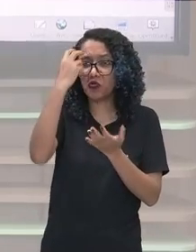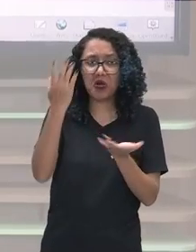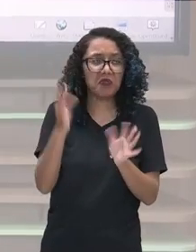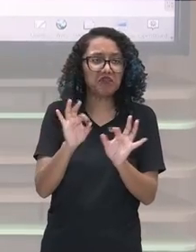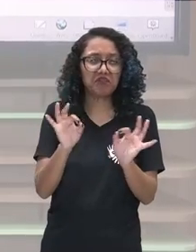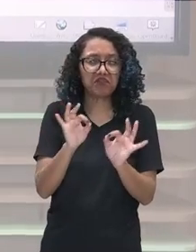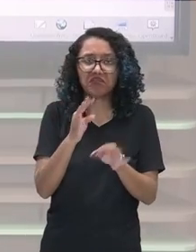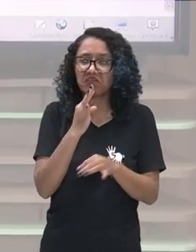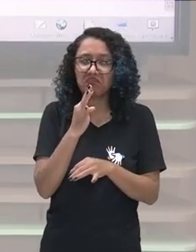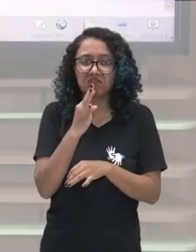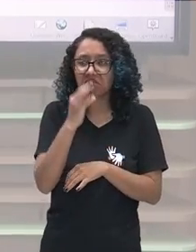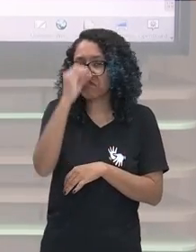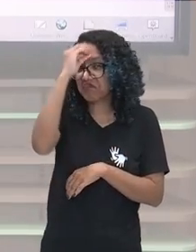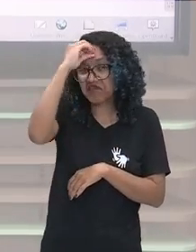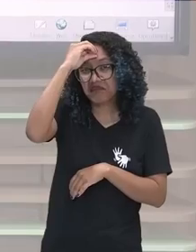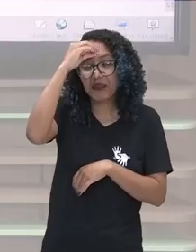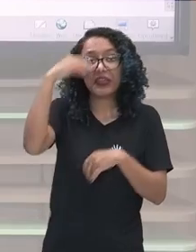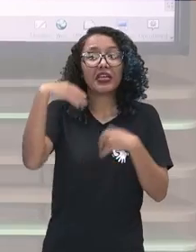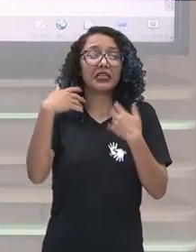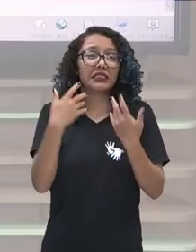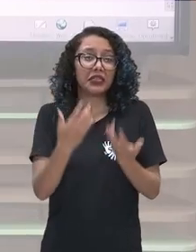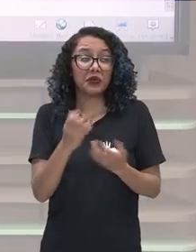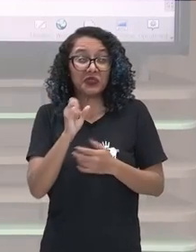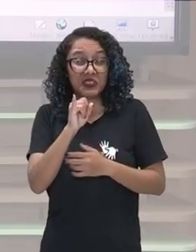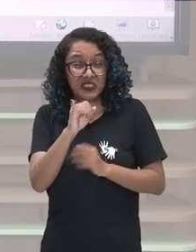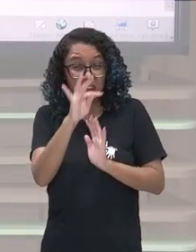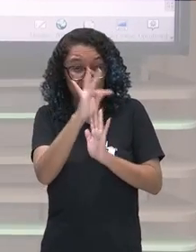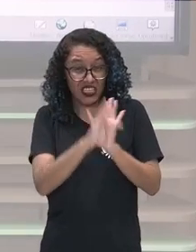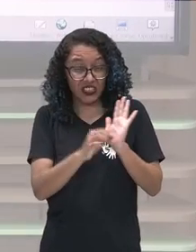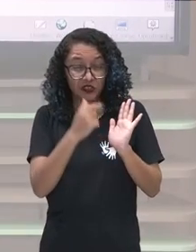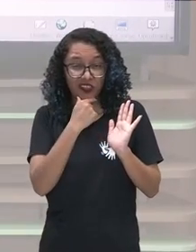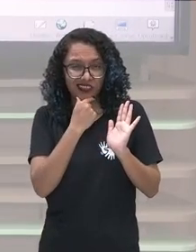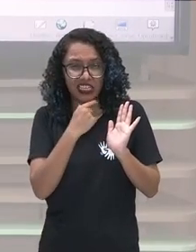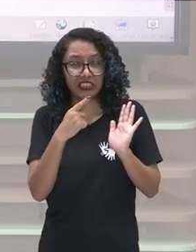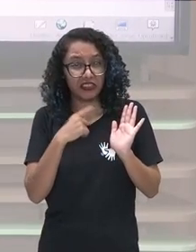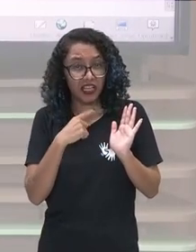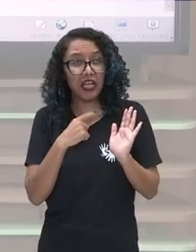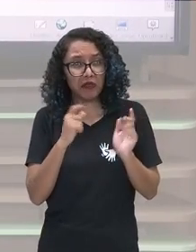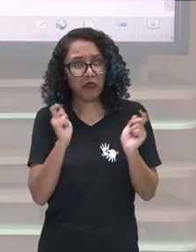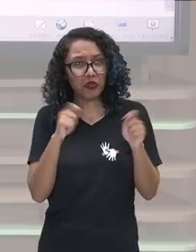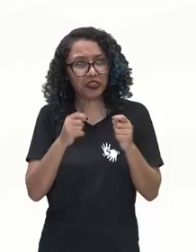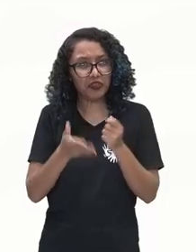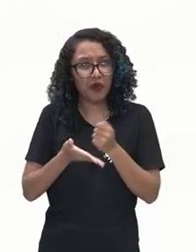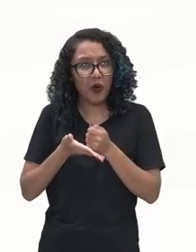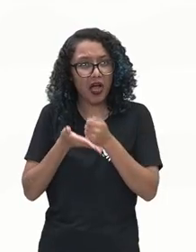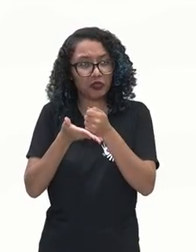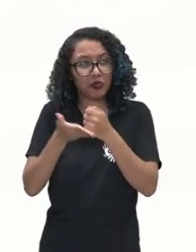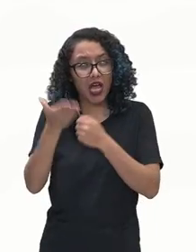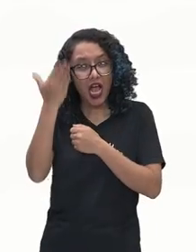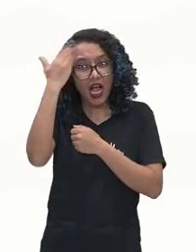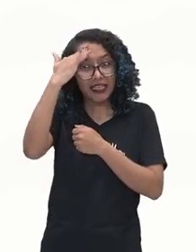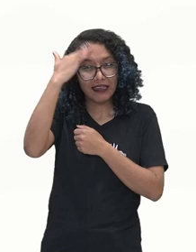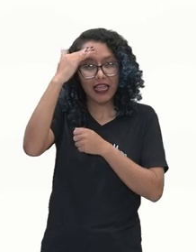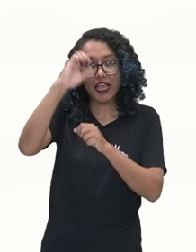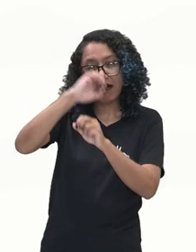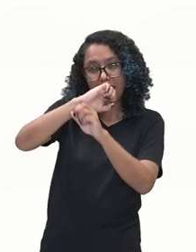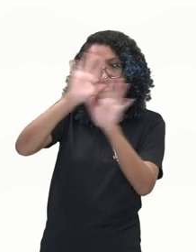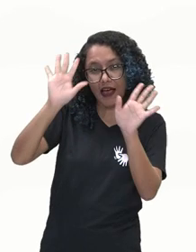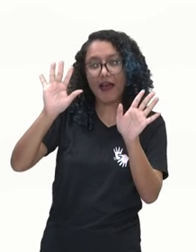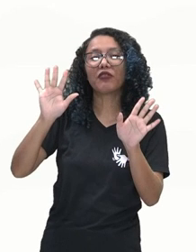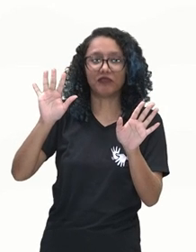isso? Então, textos em língua inglesa vão ajudar bastante. Vamos lá observar esse texto, ó. Ele fala assim,